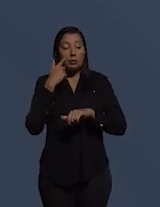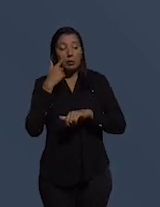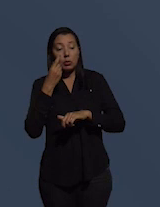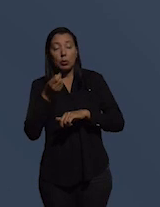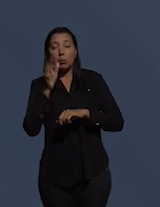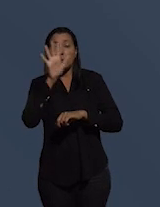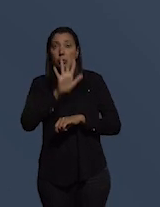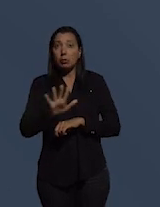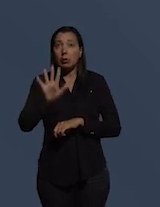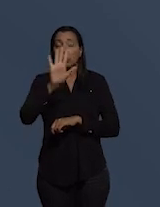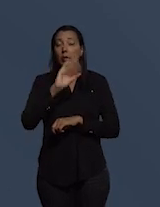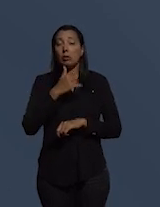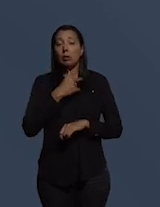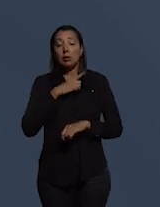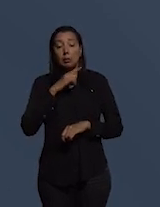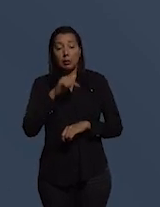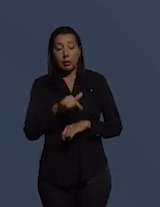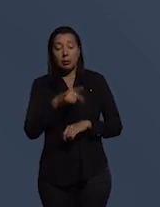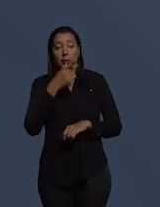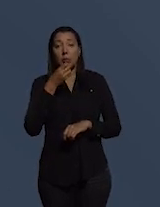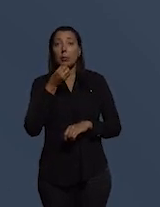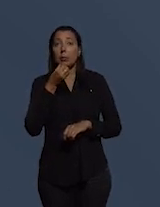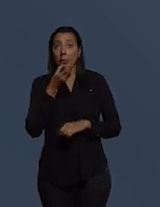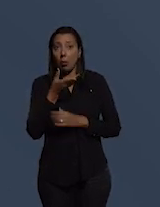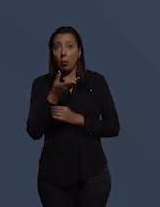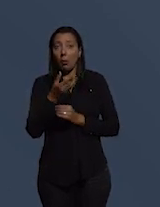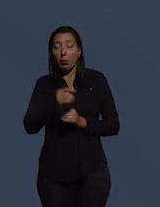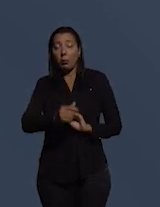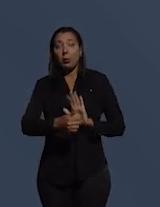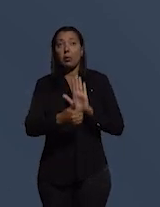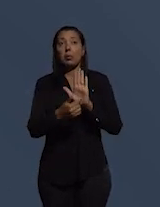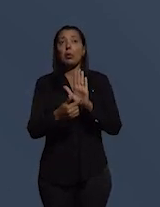geral então nós temos aqui um indicador bom de